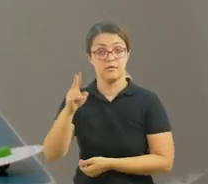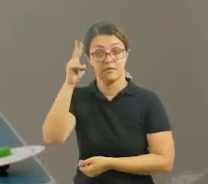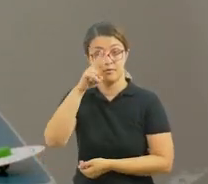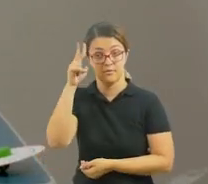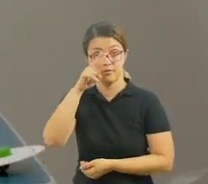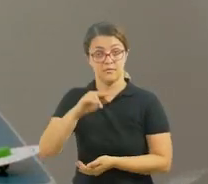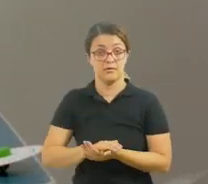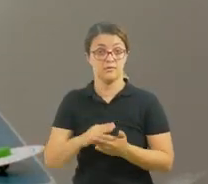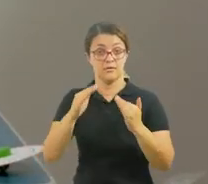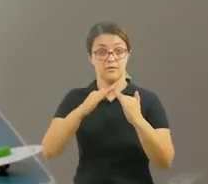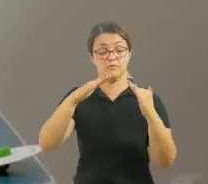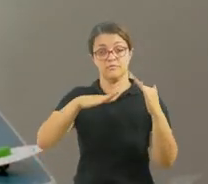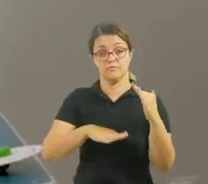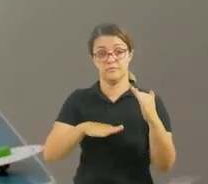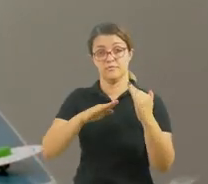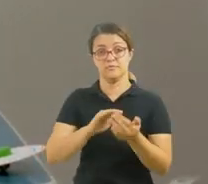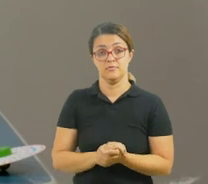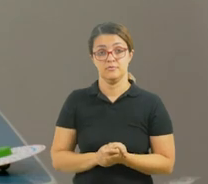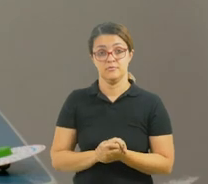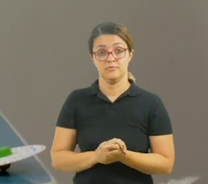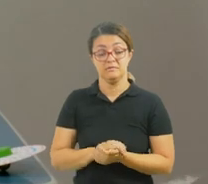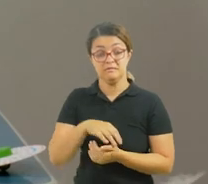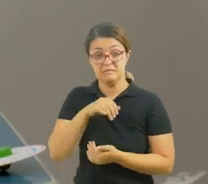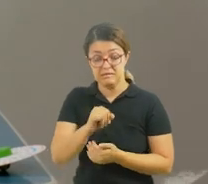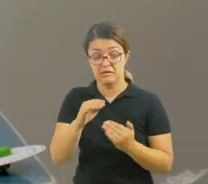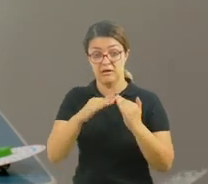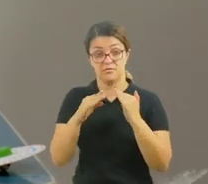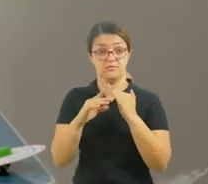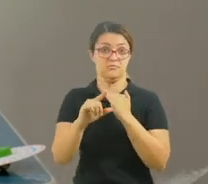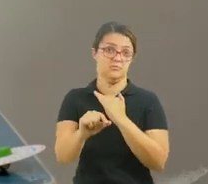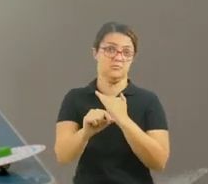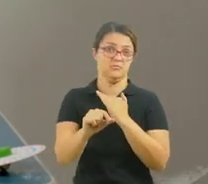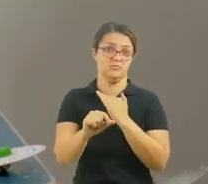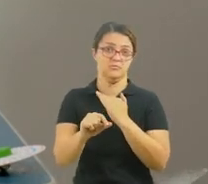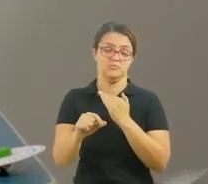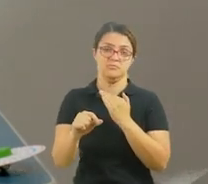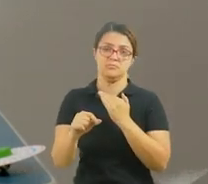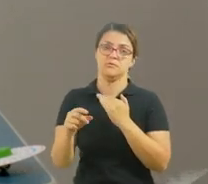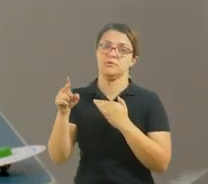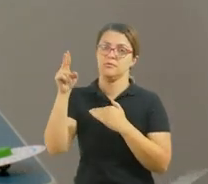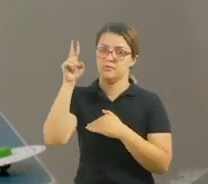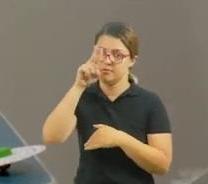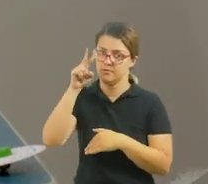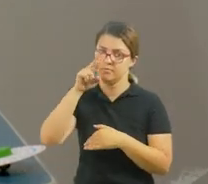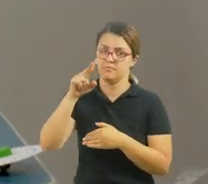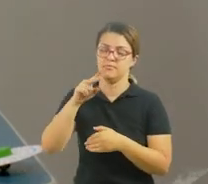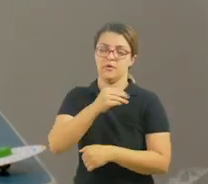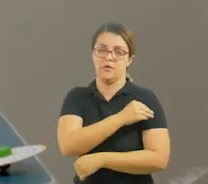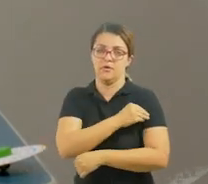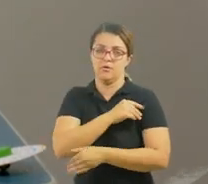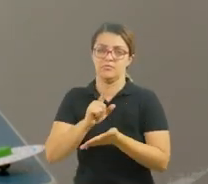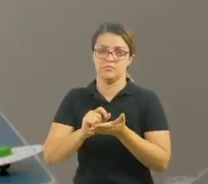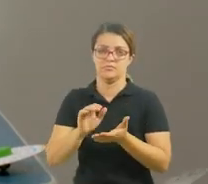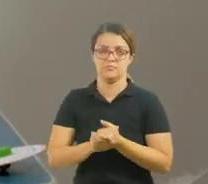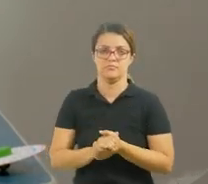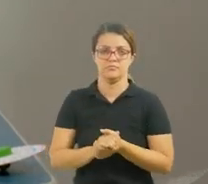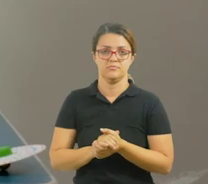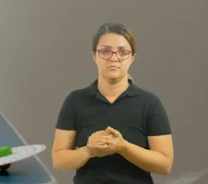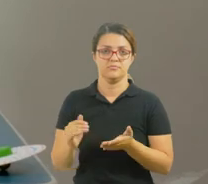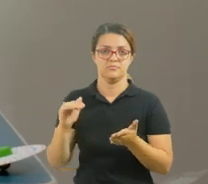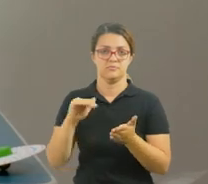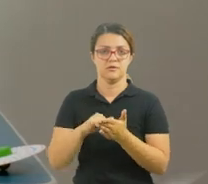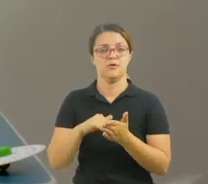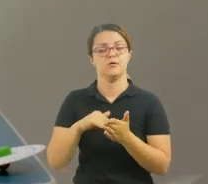não esqueçam, fiquem em casa. Se precisarem sair, não esqueçam de passar álcool em gel. Até mais,